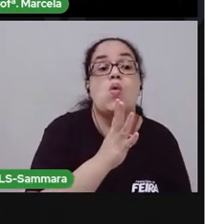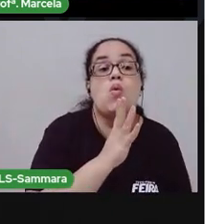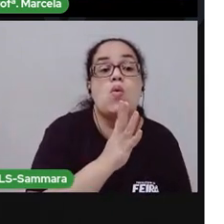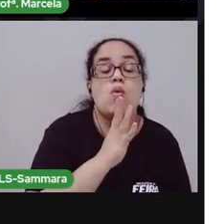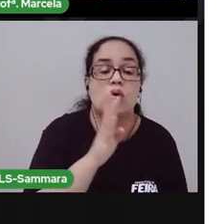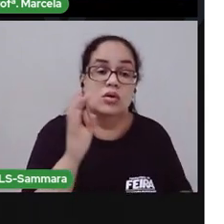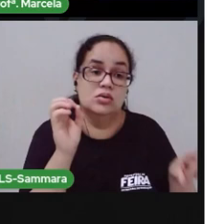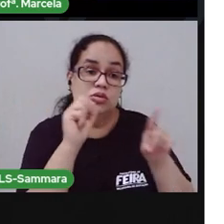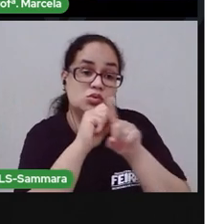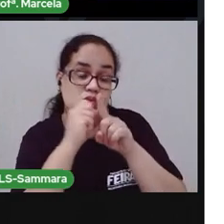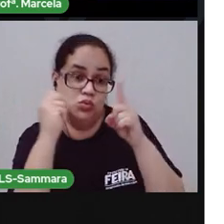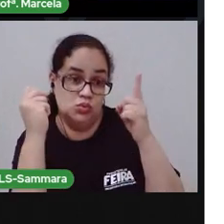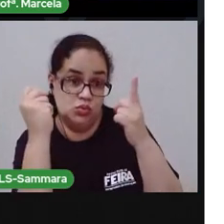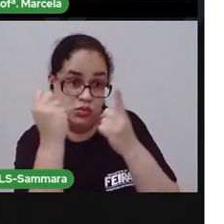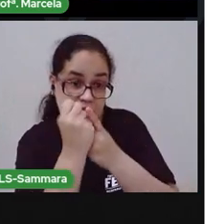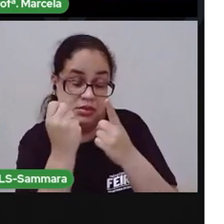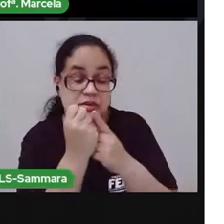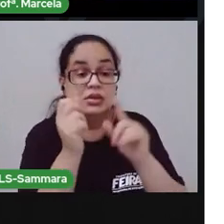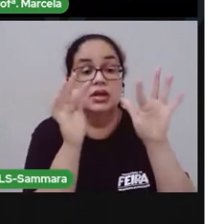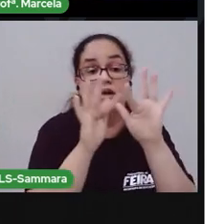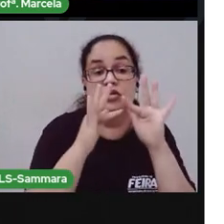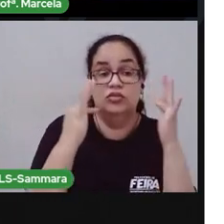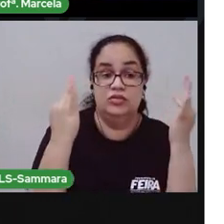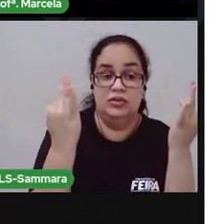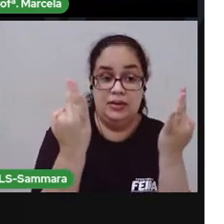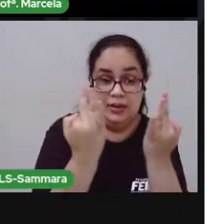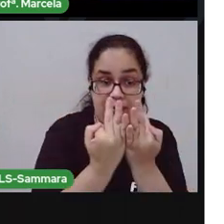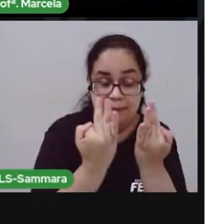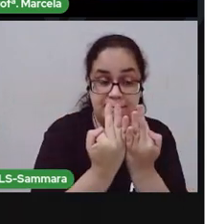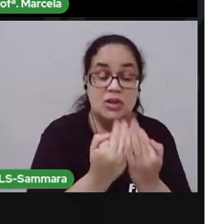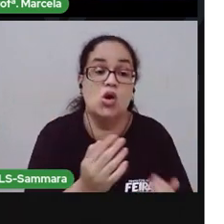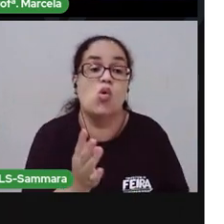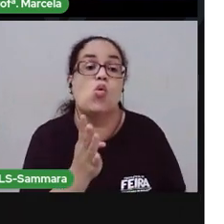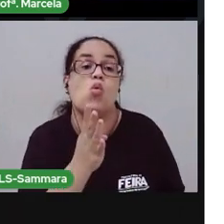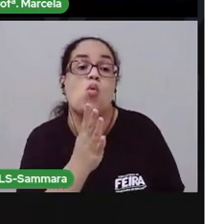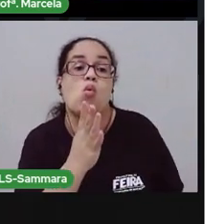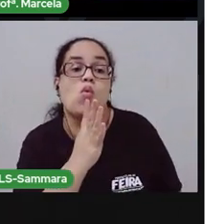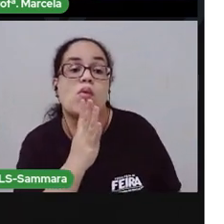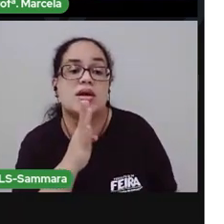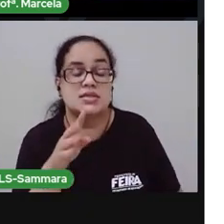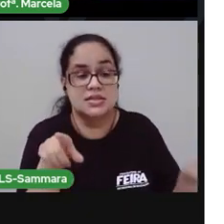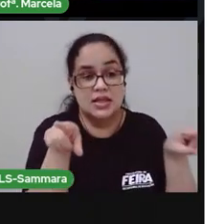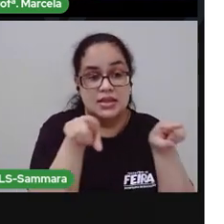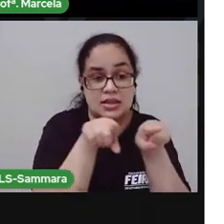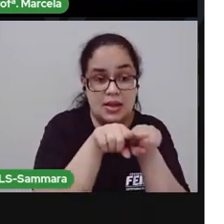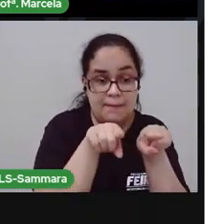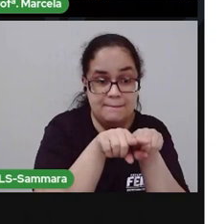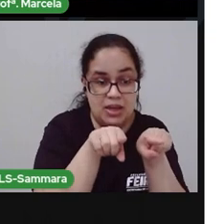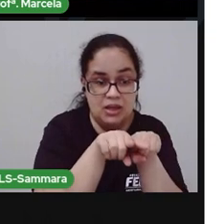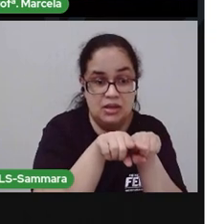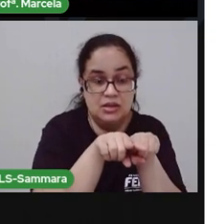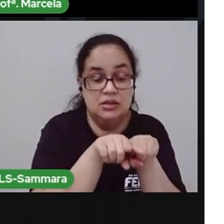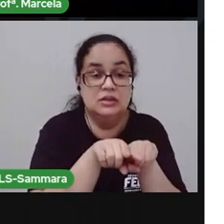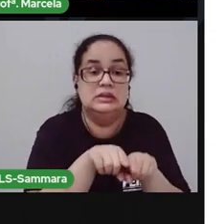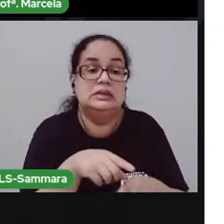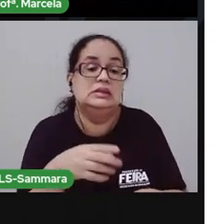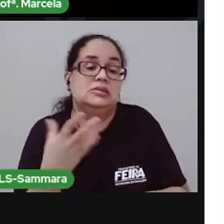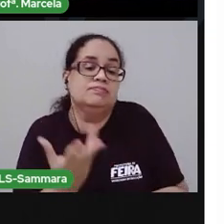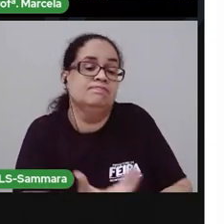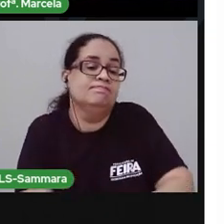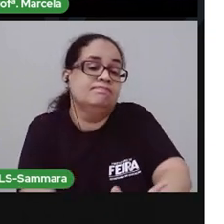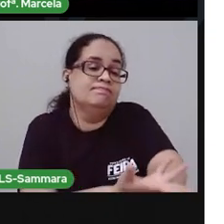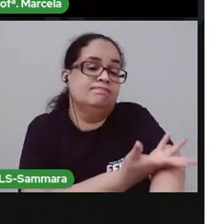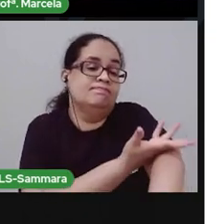sociabilidade em muitas famílias, vai reconhecer também emoções